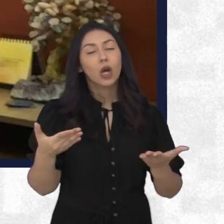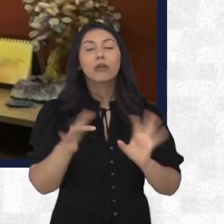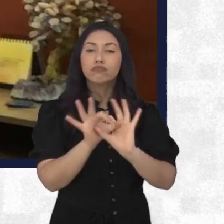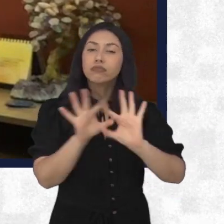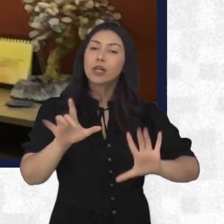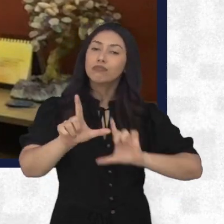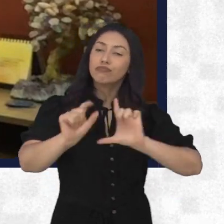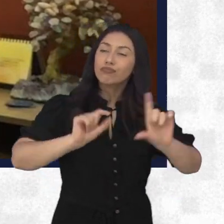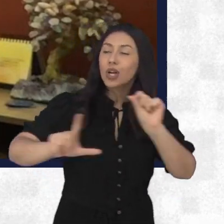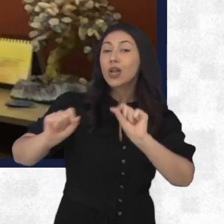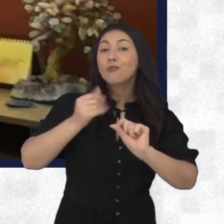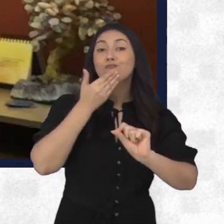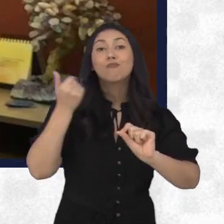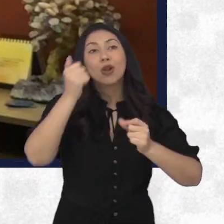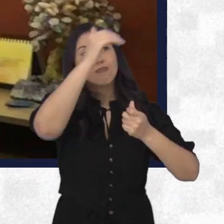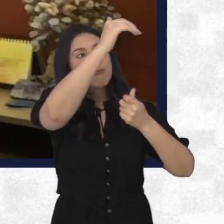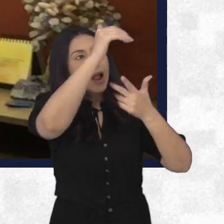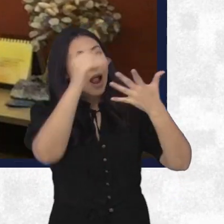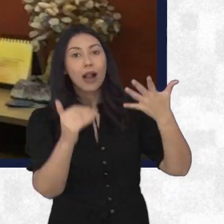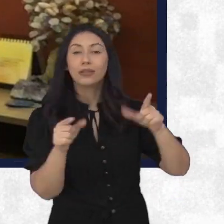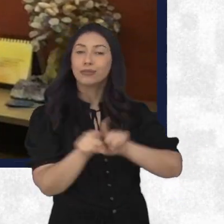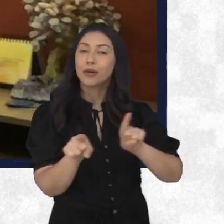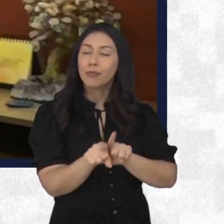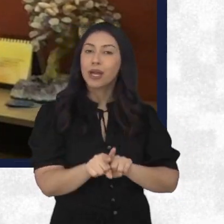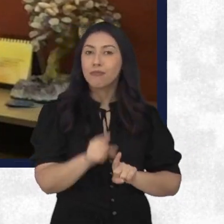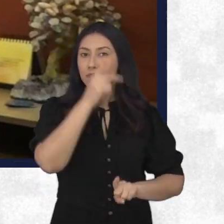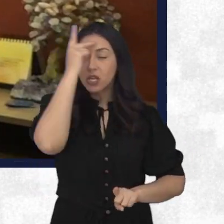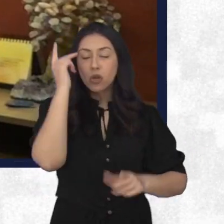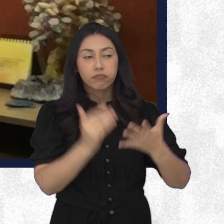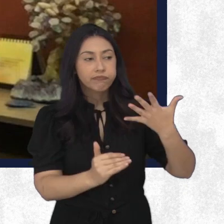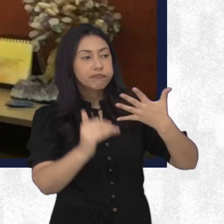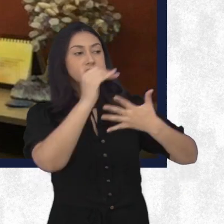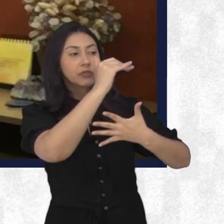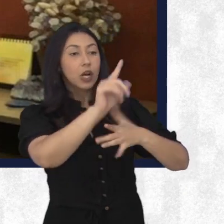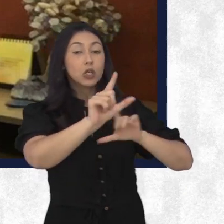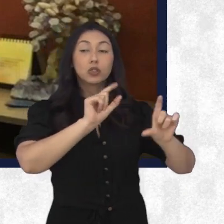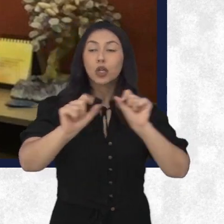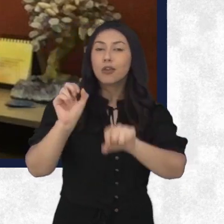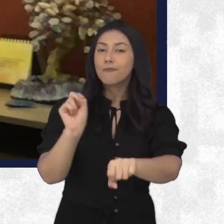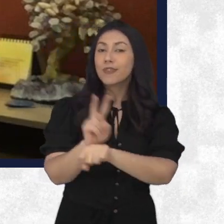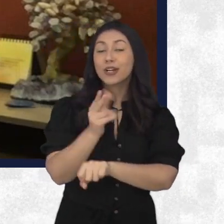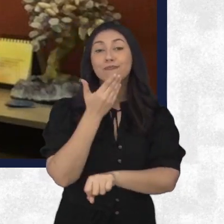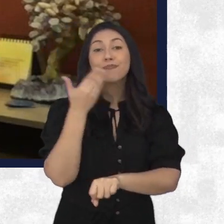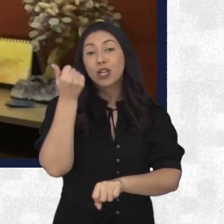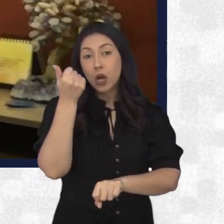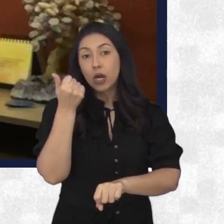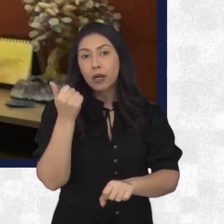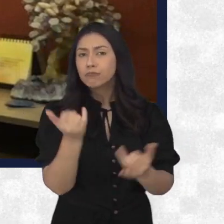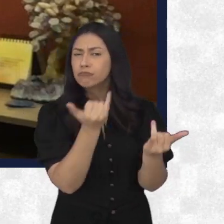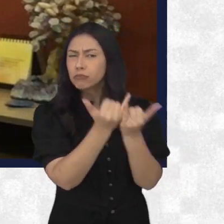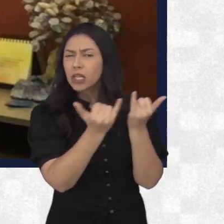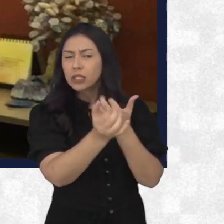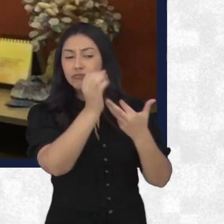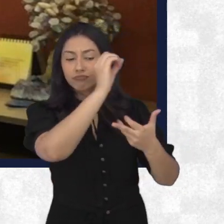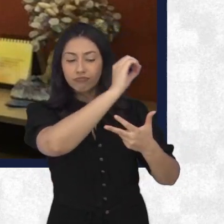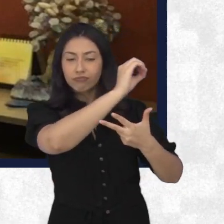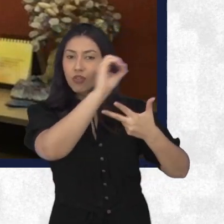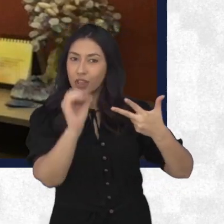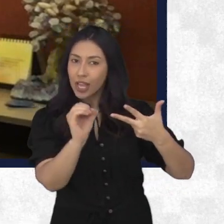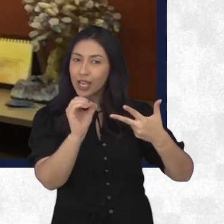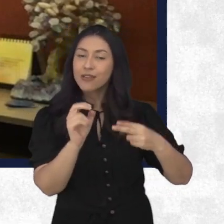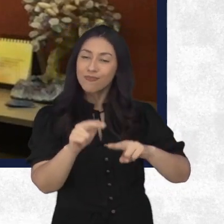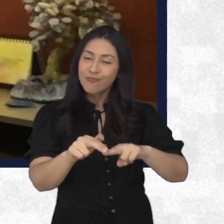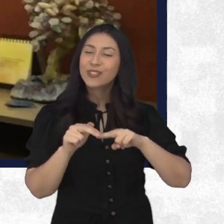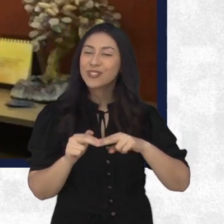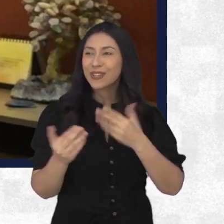melhores. E os melhores colocados têm chance de escolher as melhores vagas. É a dinâmica muito parecida com a do Enem, por isso que o